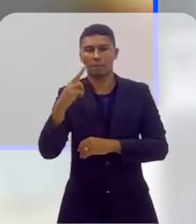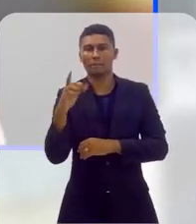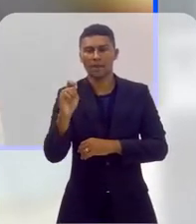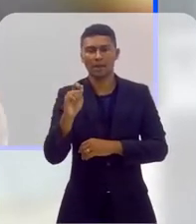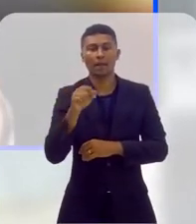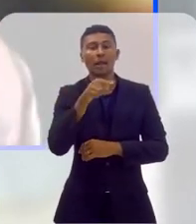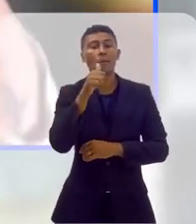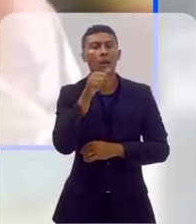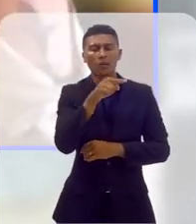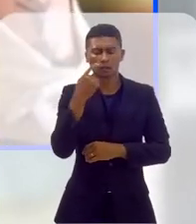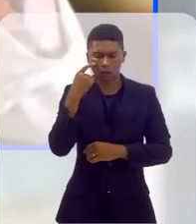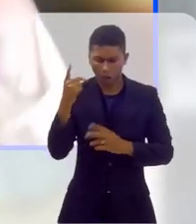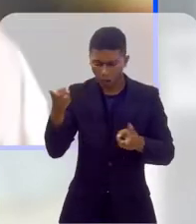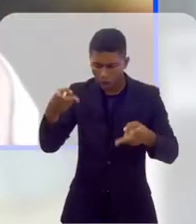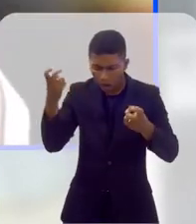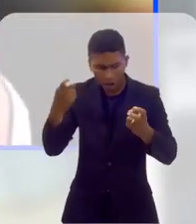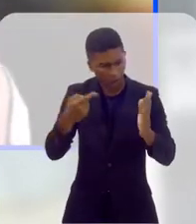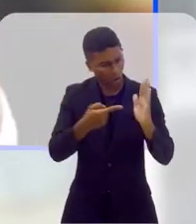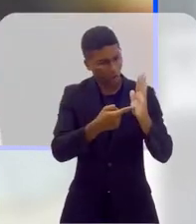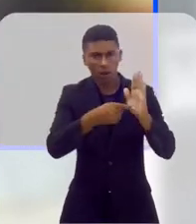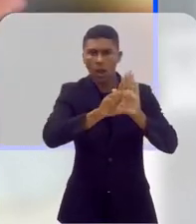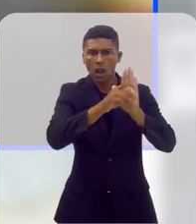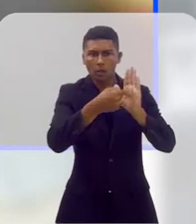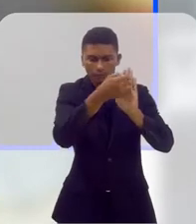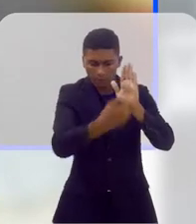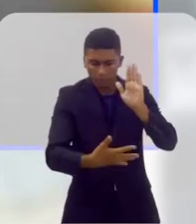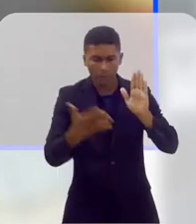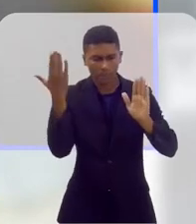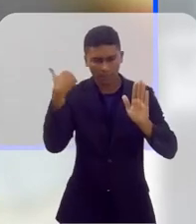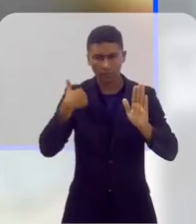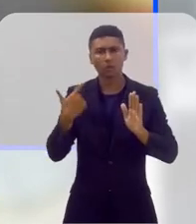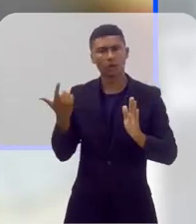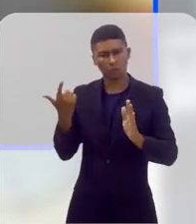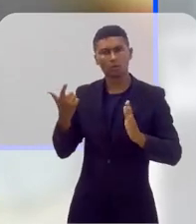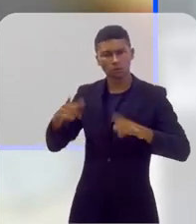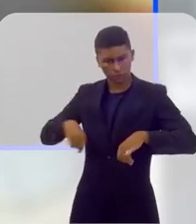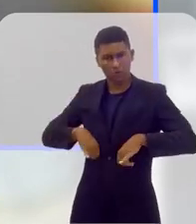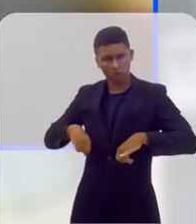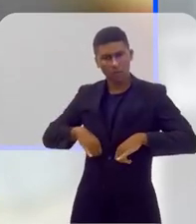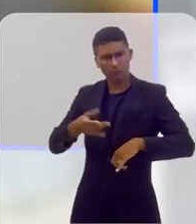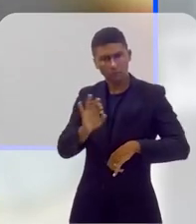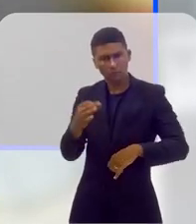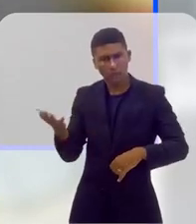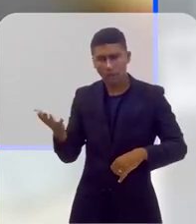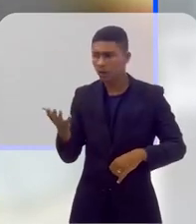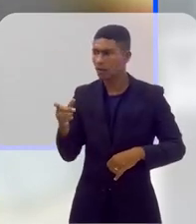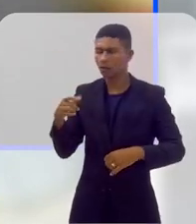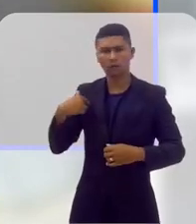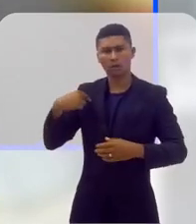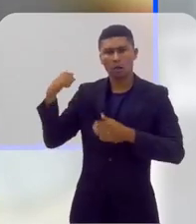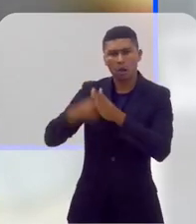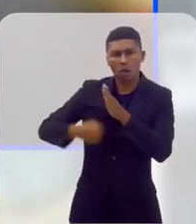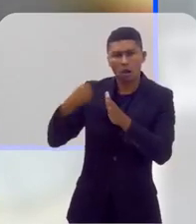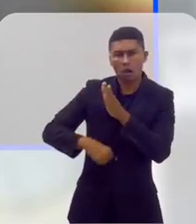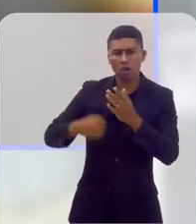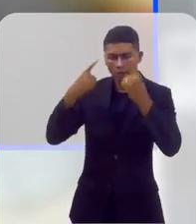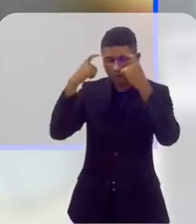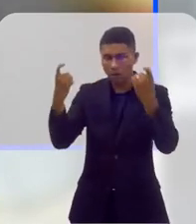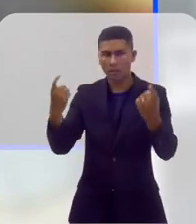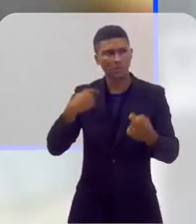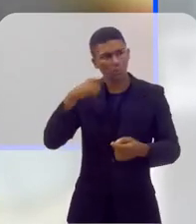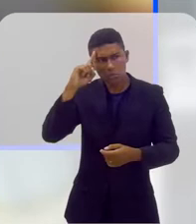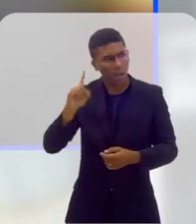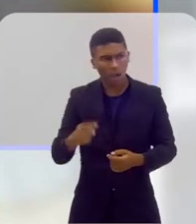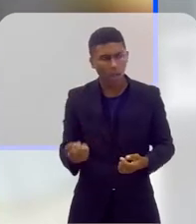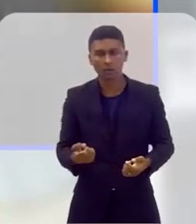tinha era um relacionamento abusivo, aquela situação que eu vivi foi uma situação de violência psicológica, de violência física, que eu nem sabia que